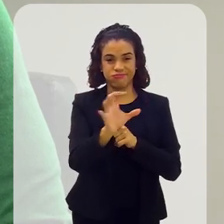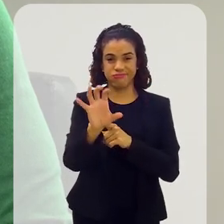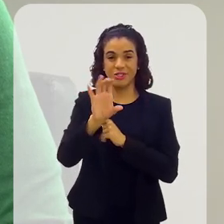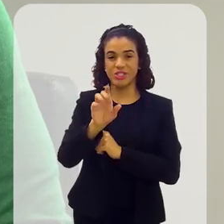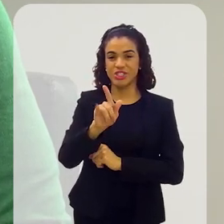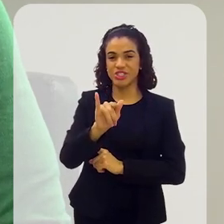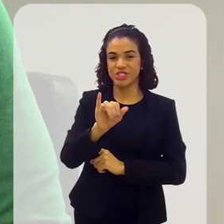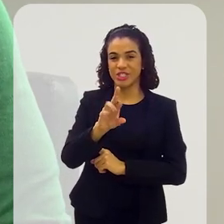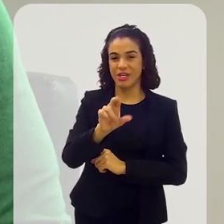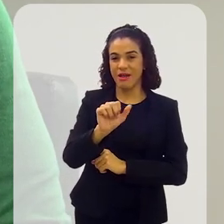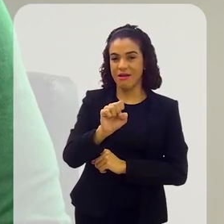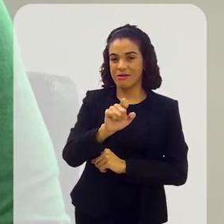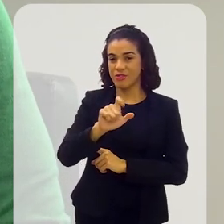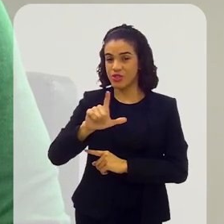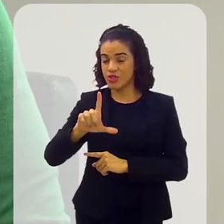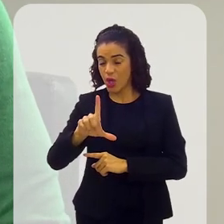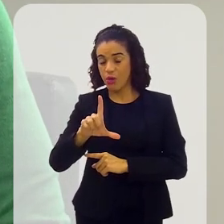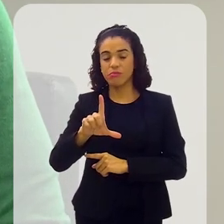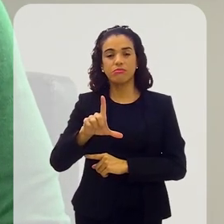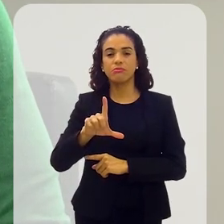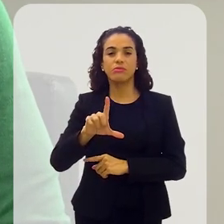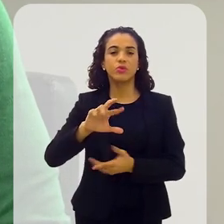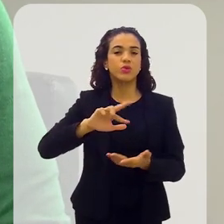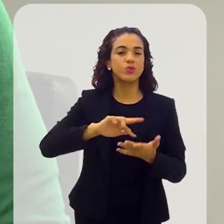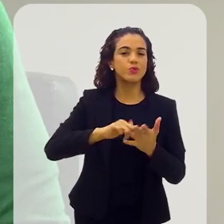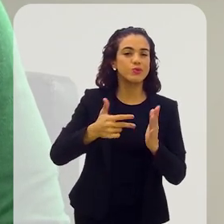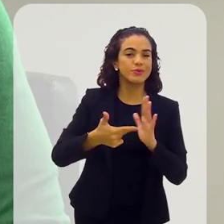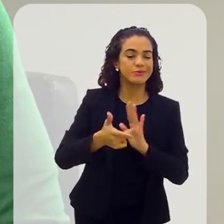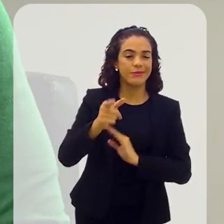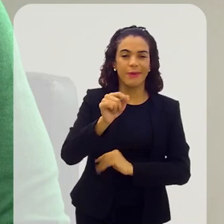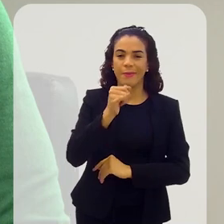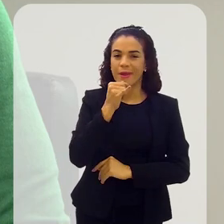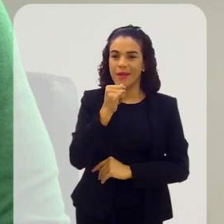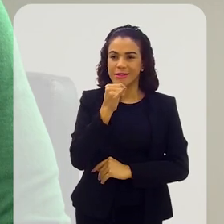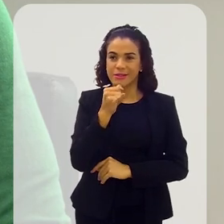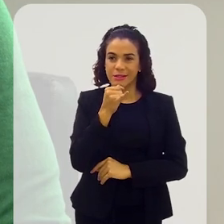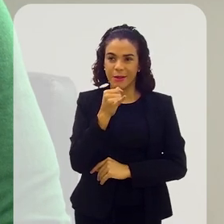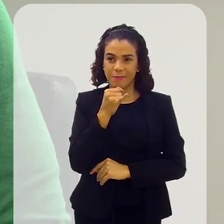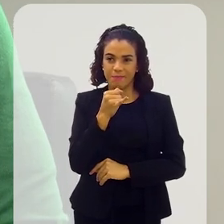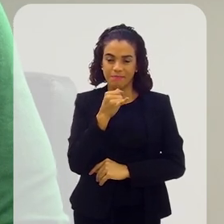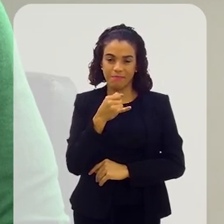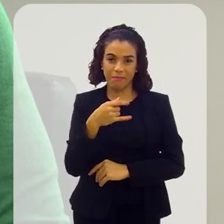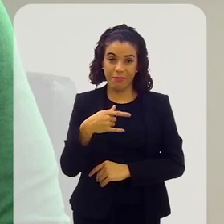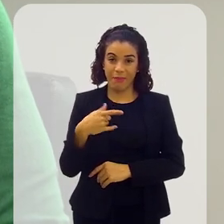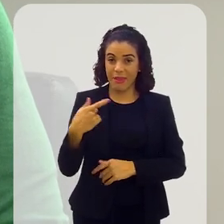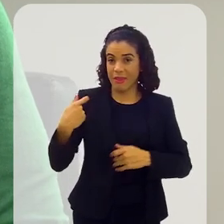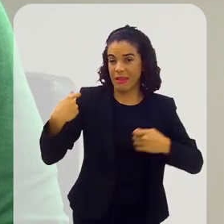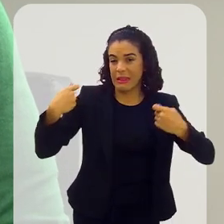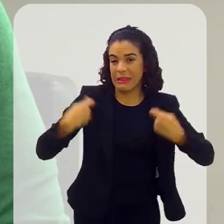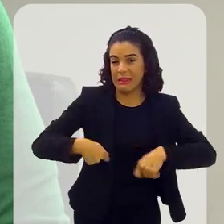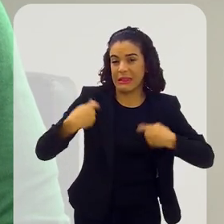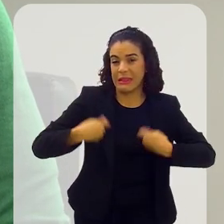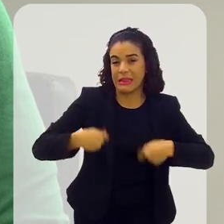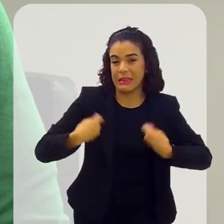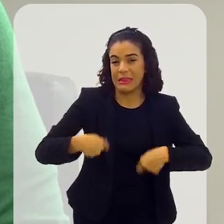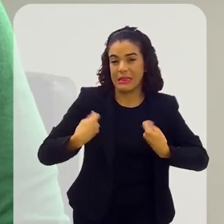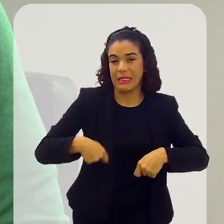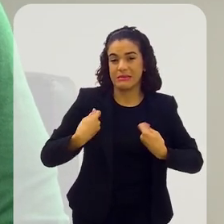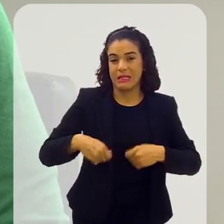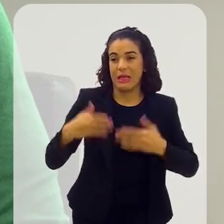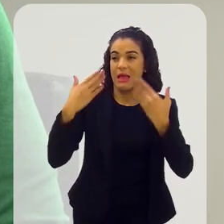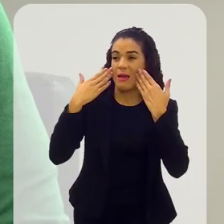torna imprescindível, não torna prescindível